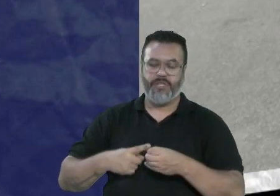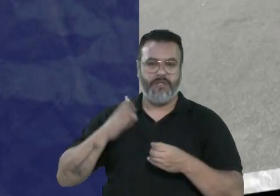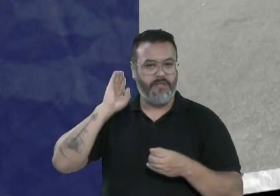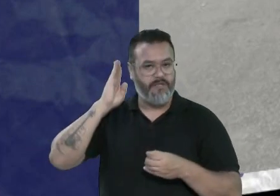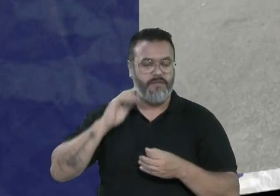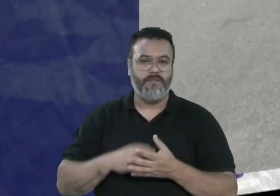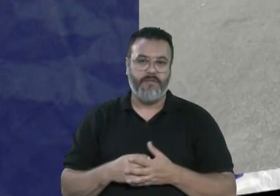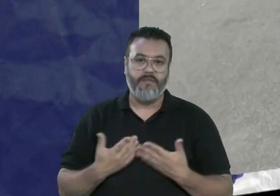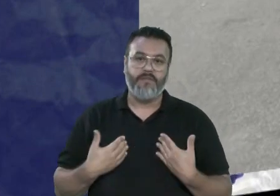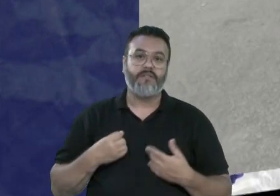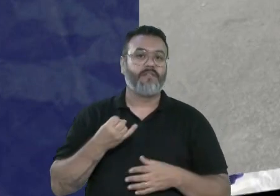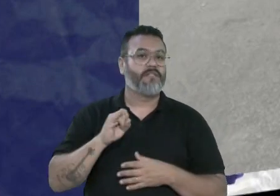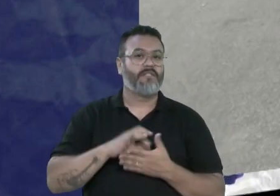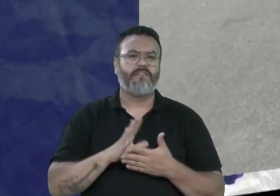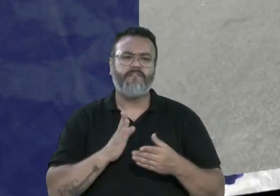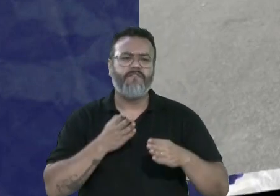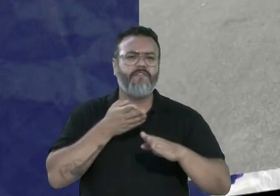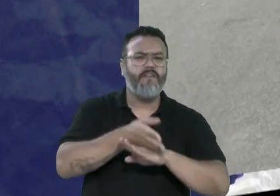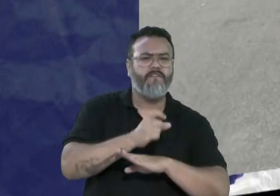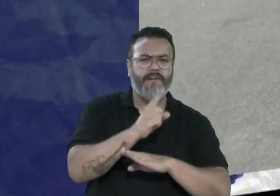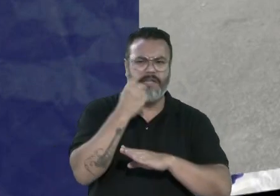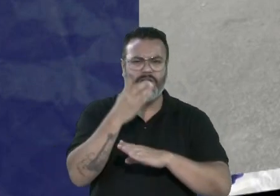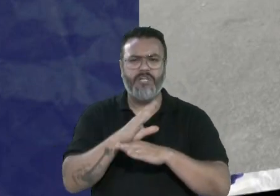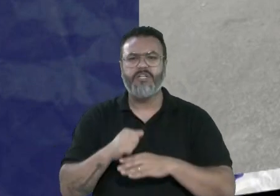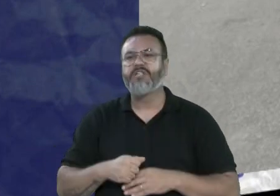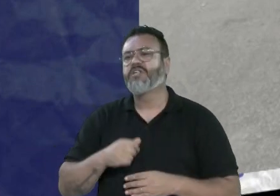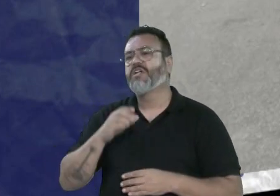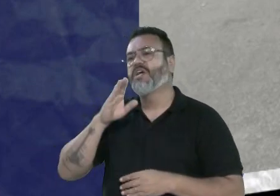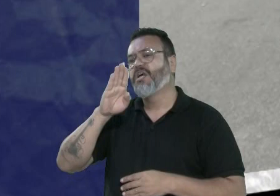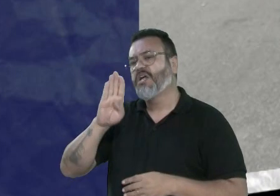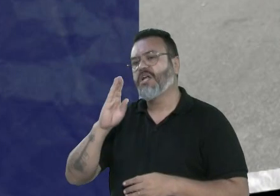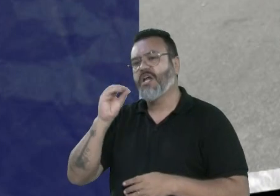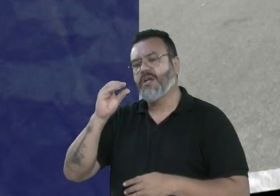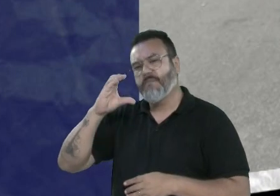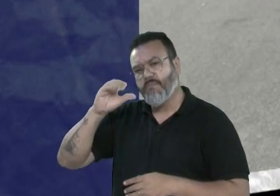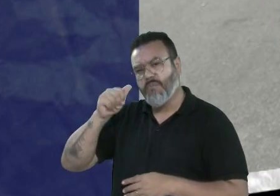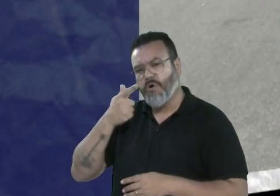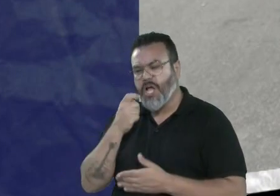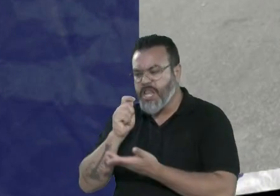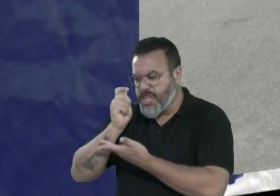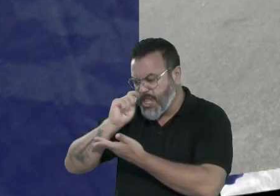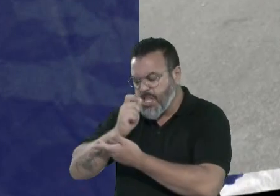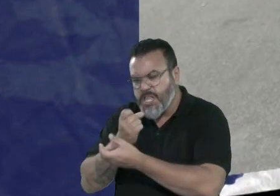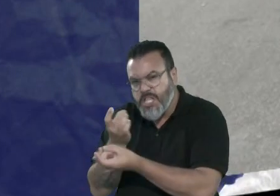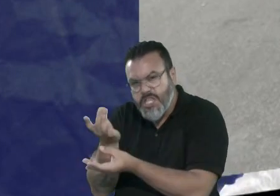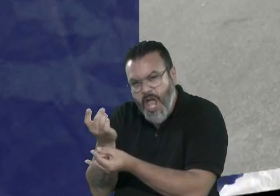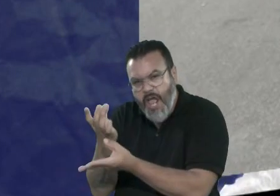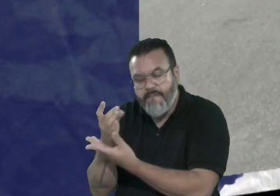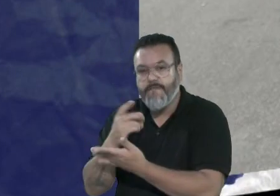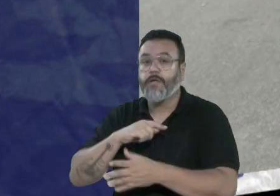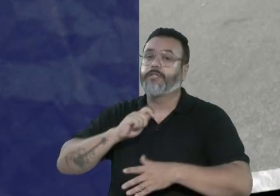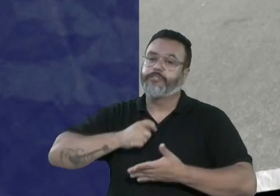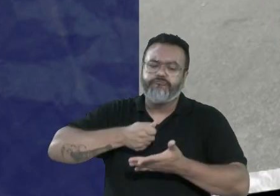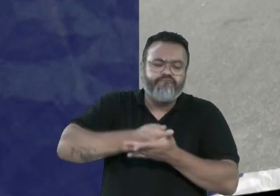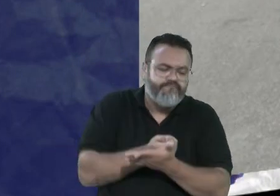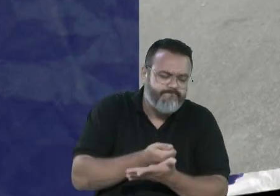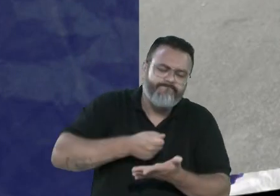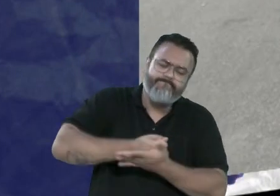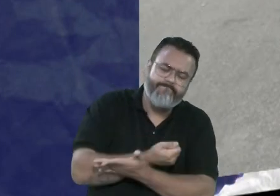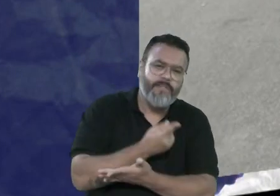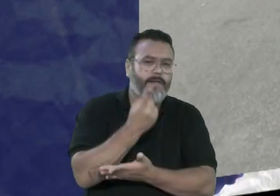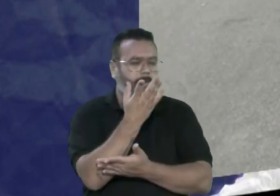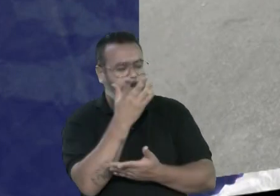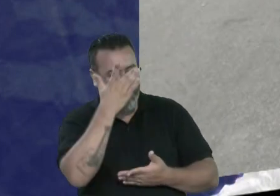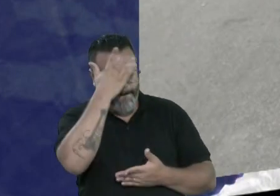vai invadir as bocas e não o comerciante impedindo de trabalhar. A gente insiste nisso para que as pessoas possam